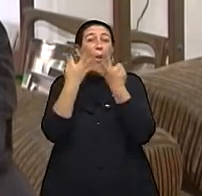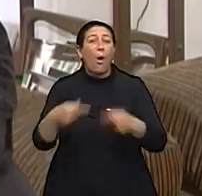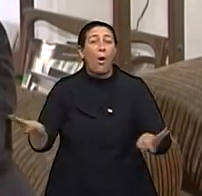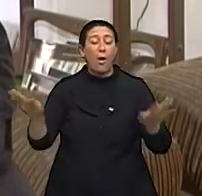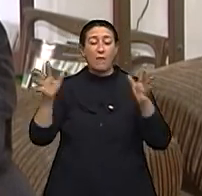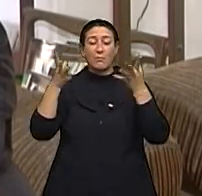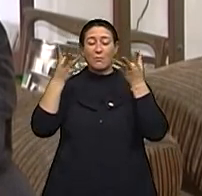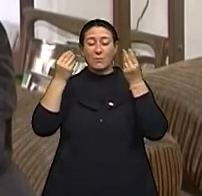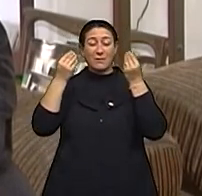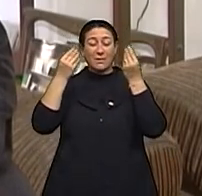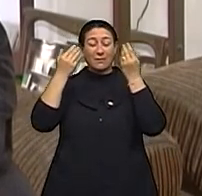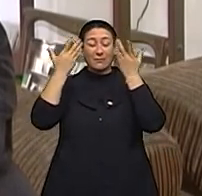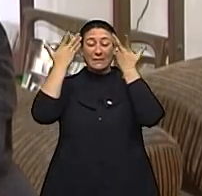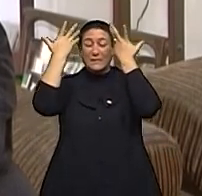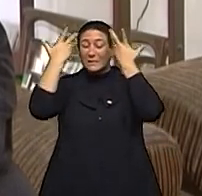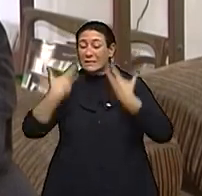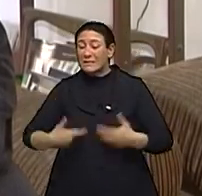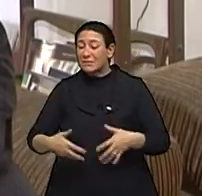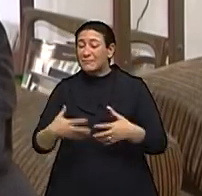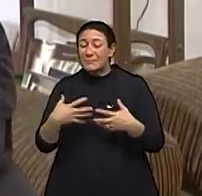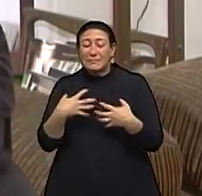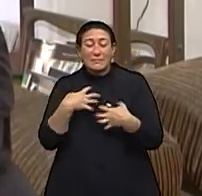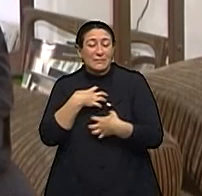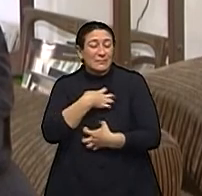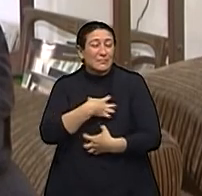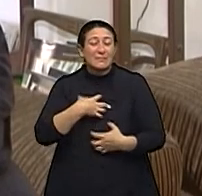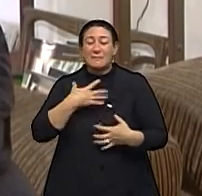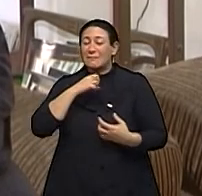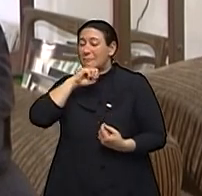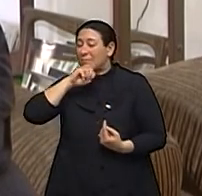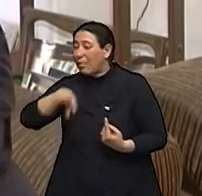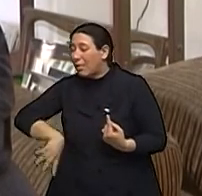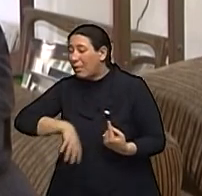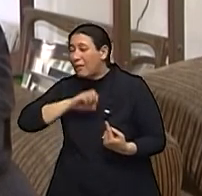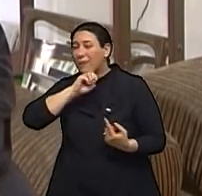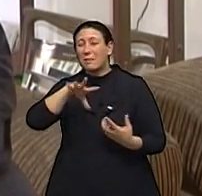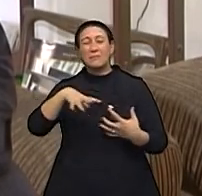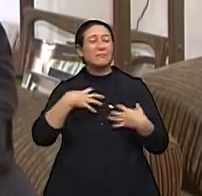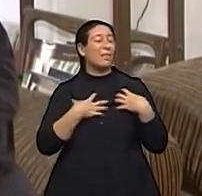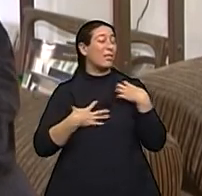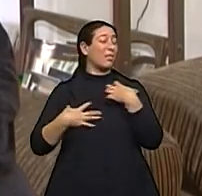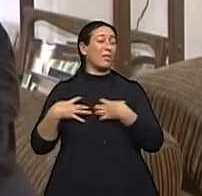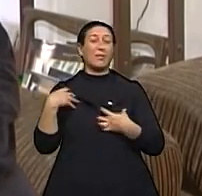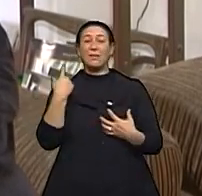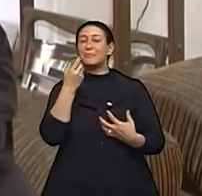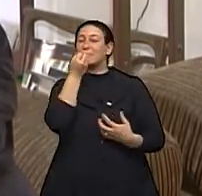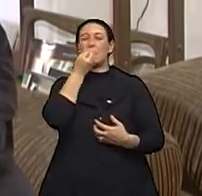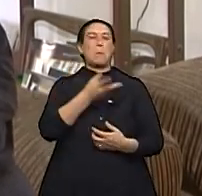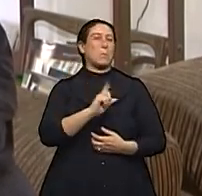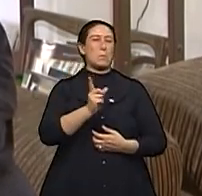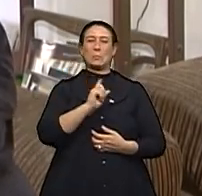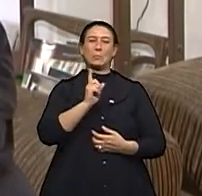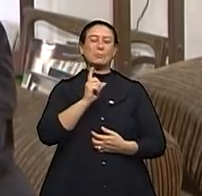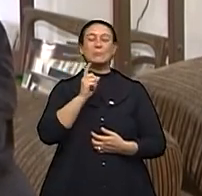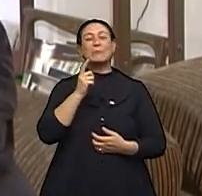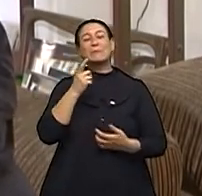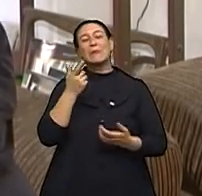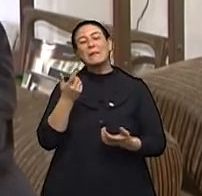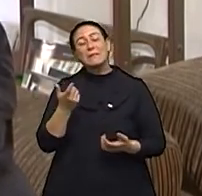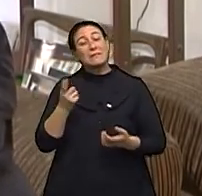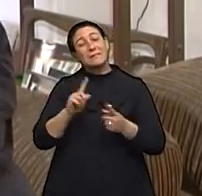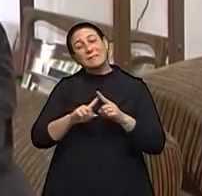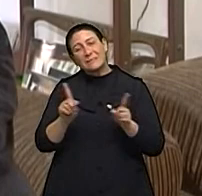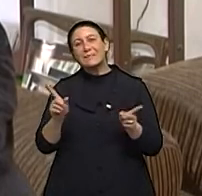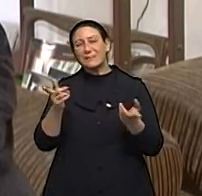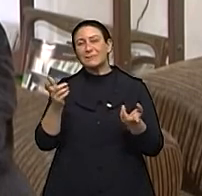Foi horrível a sensação, era vômito, era horrível a sensação da quimioterapia. Para mim,